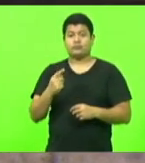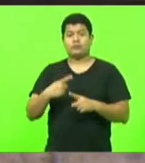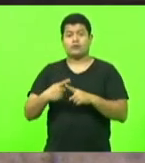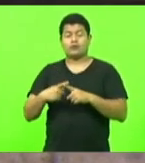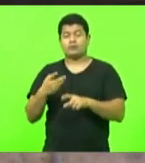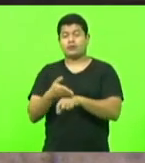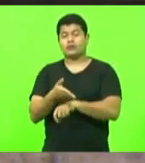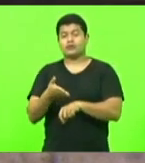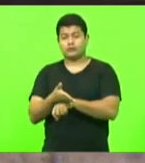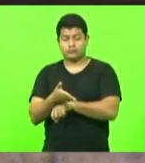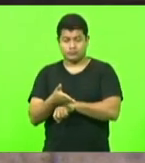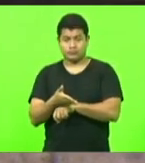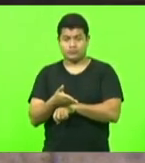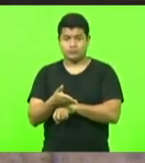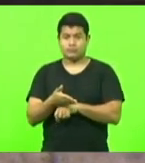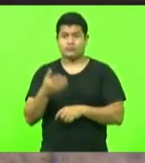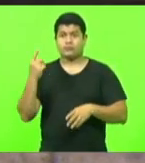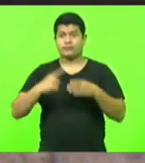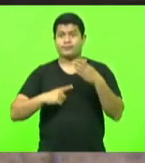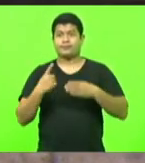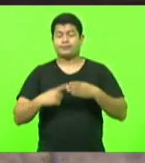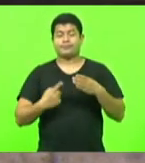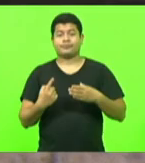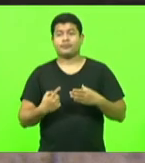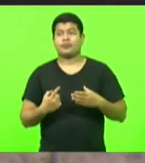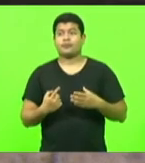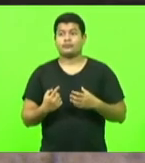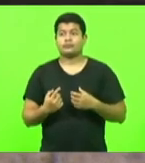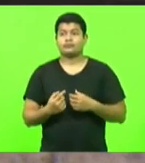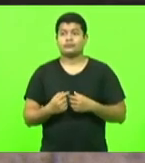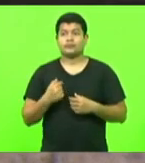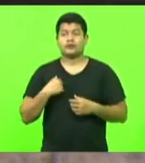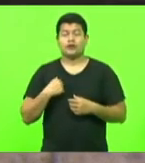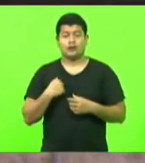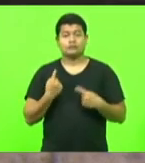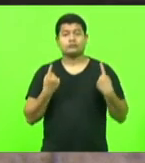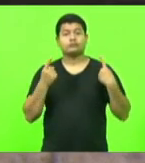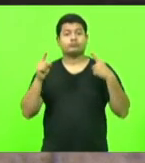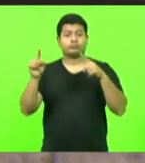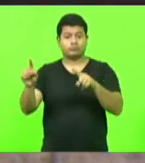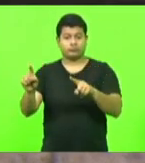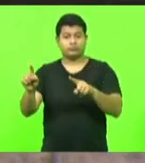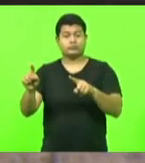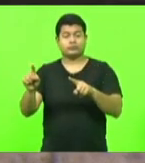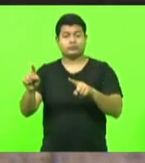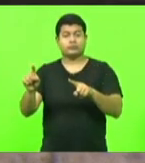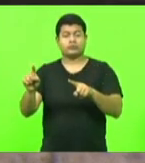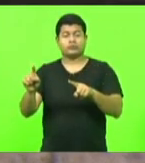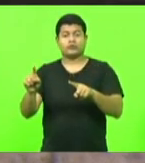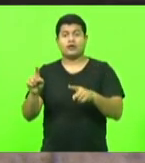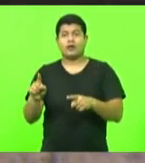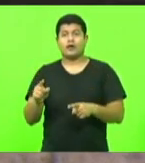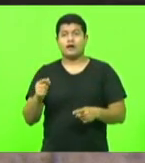Educação, deixando aqui, deputado Kendi, um protesto. Eu recebi hoje